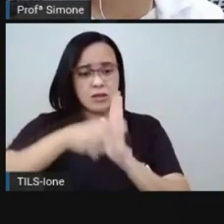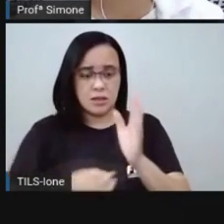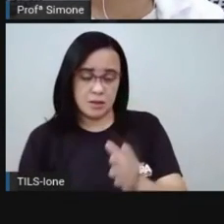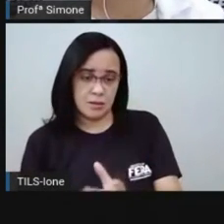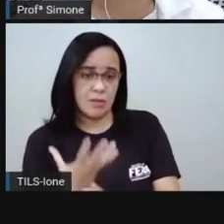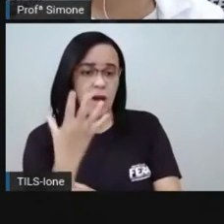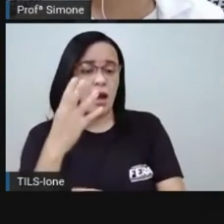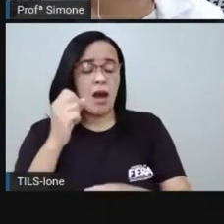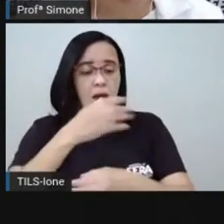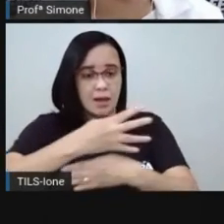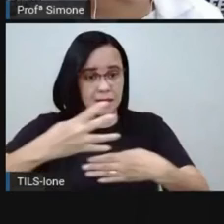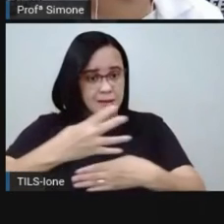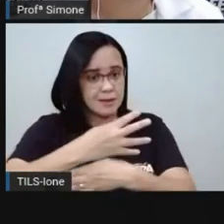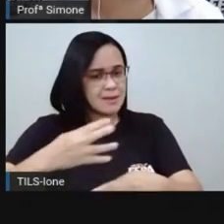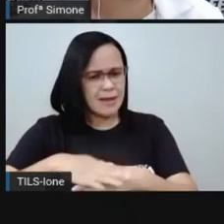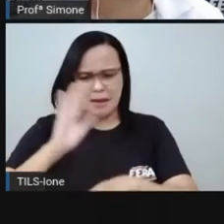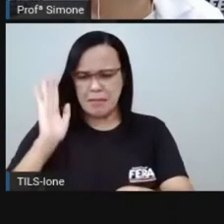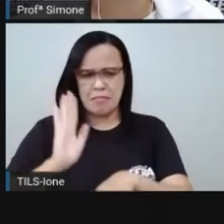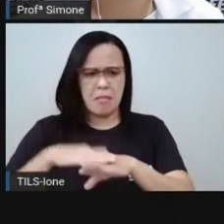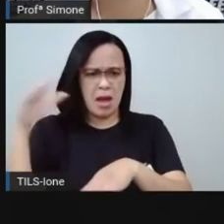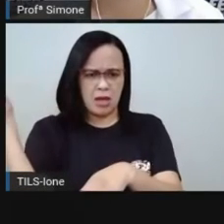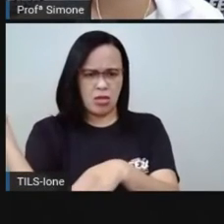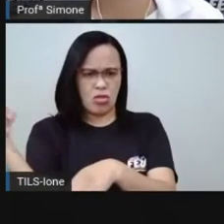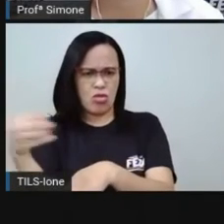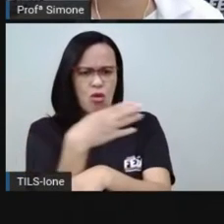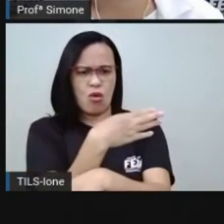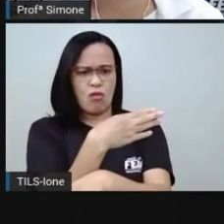das cidades mais modernas do mundo.